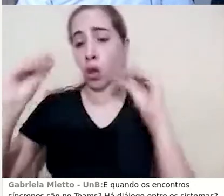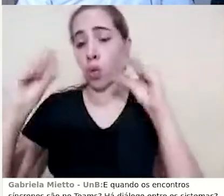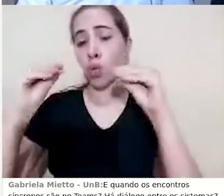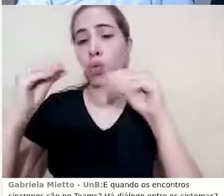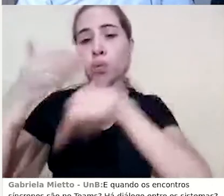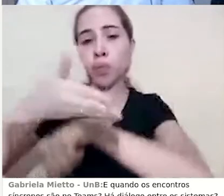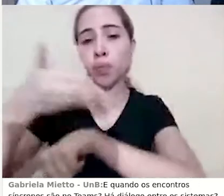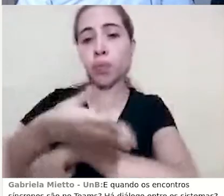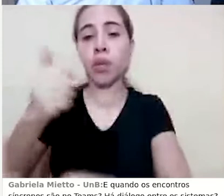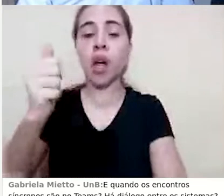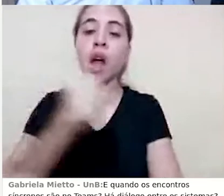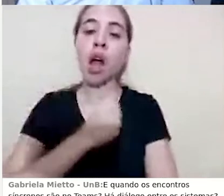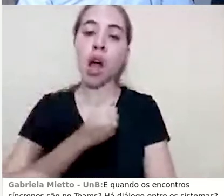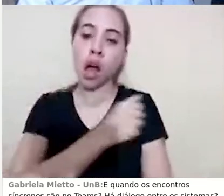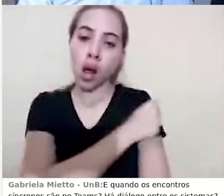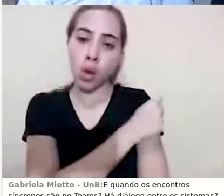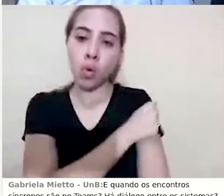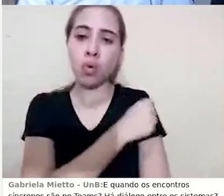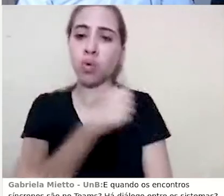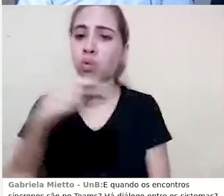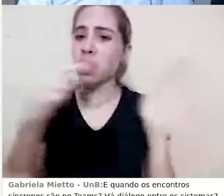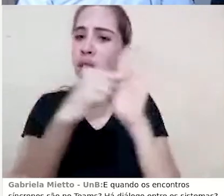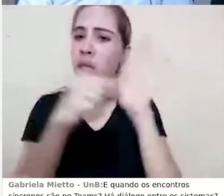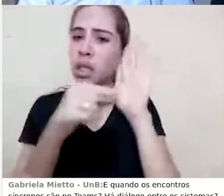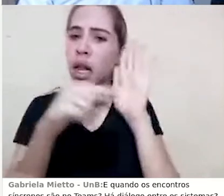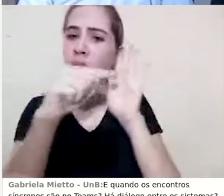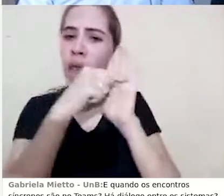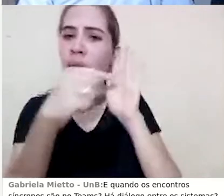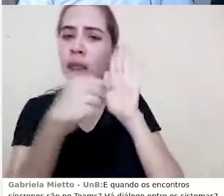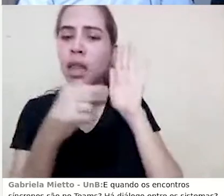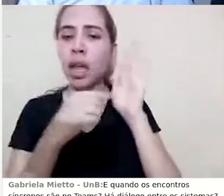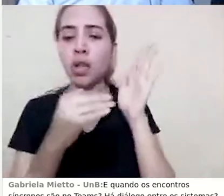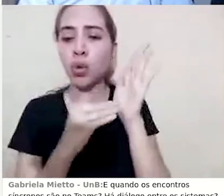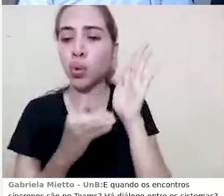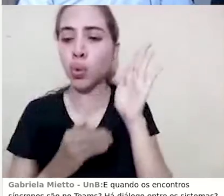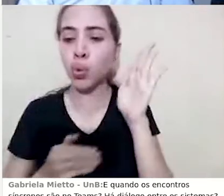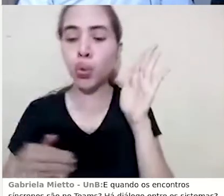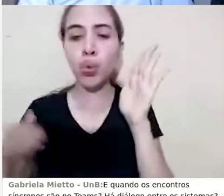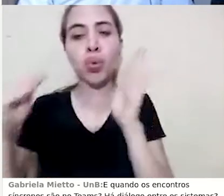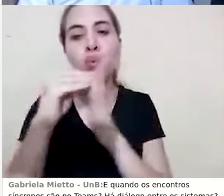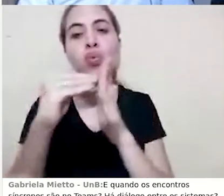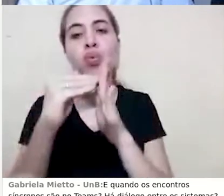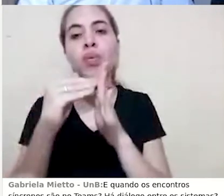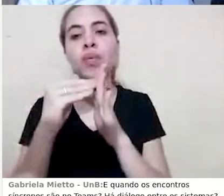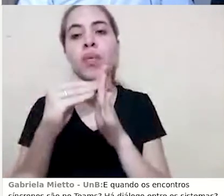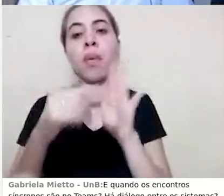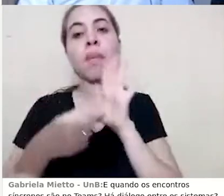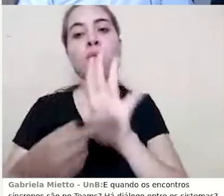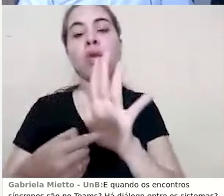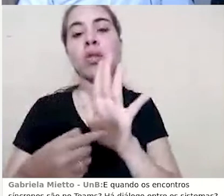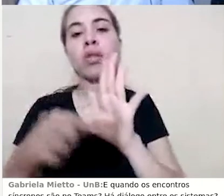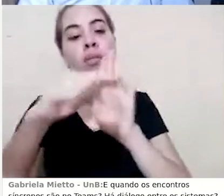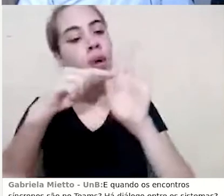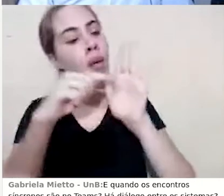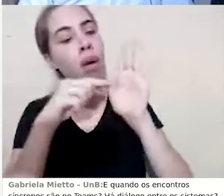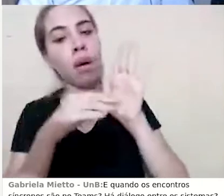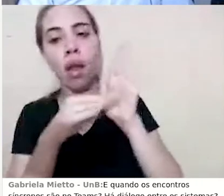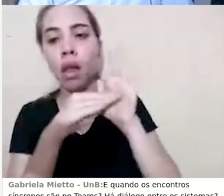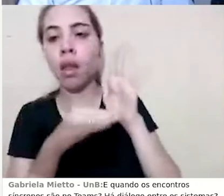e ele clicou em todos esses links, então ele mostra todos os links que eu, que esse aluno